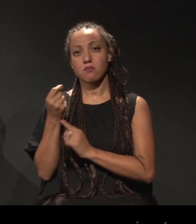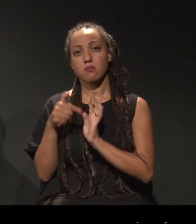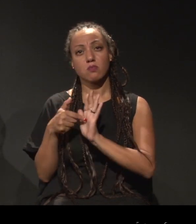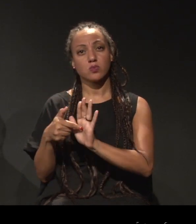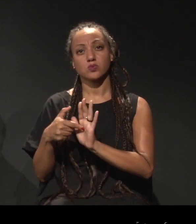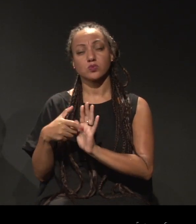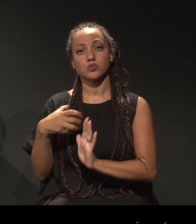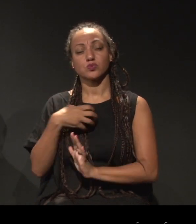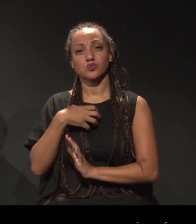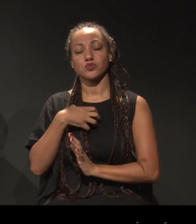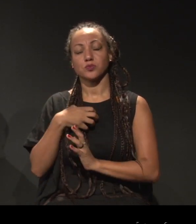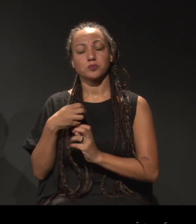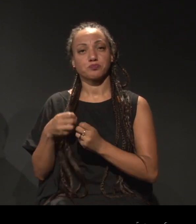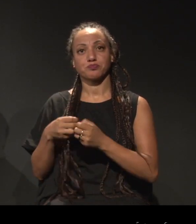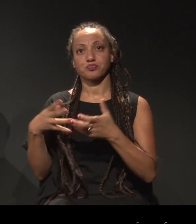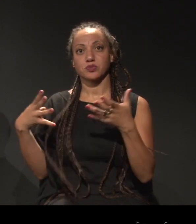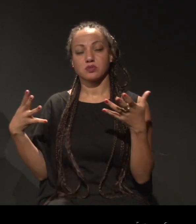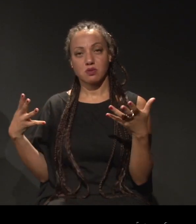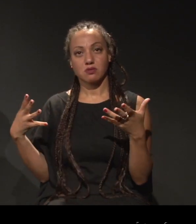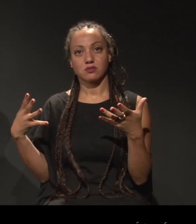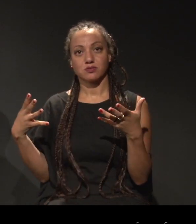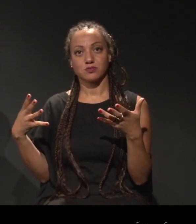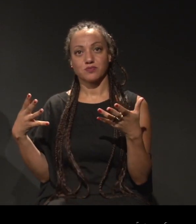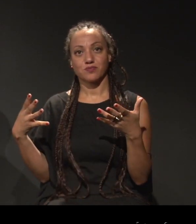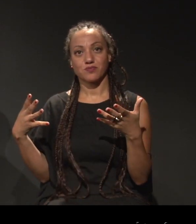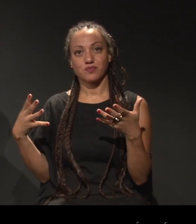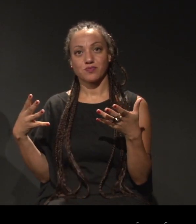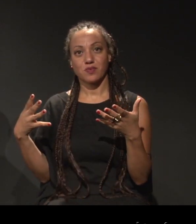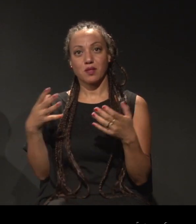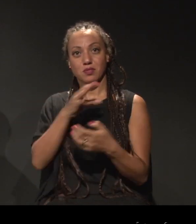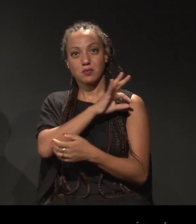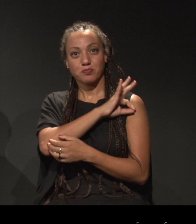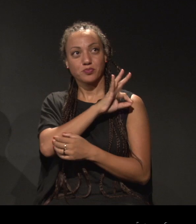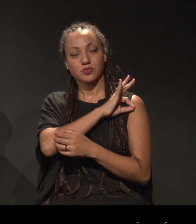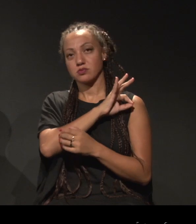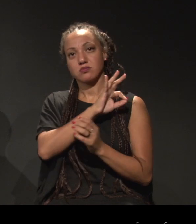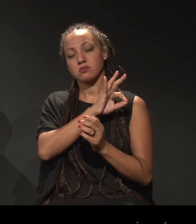milagrosamente não está nas estatísticas policiais.